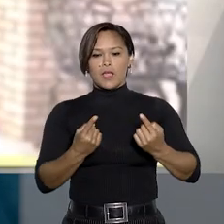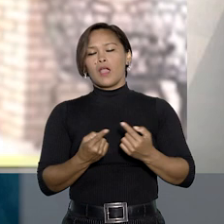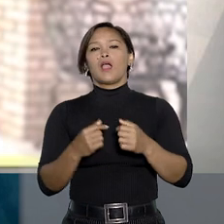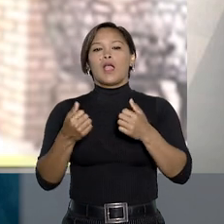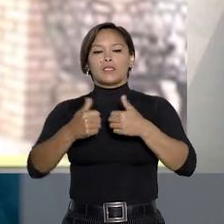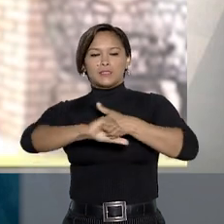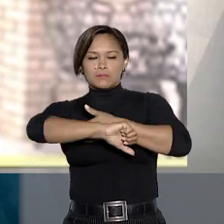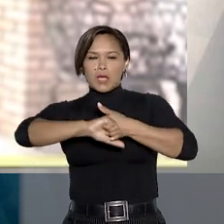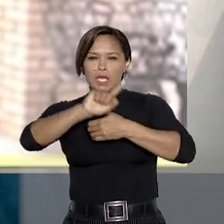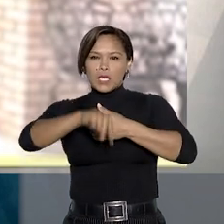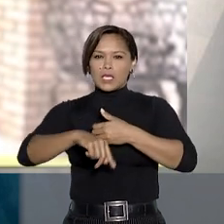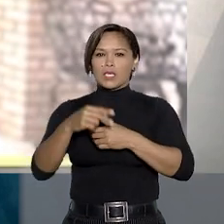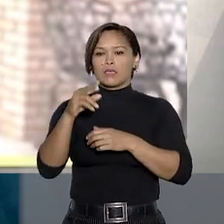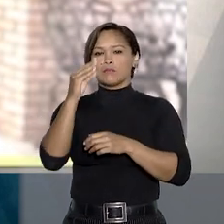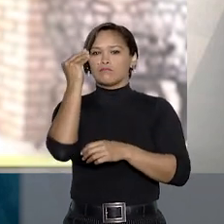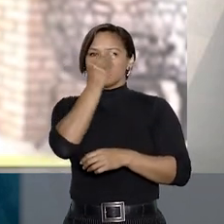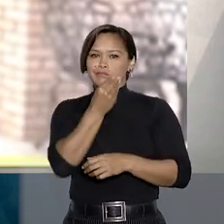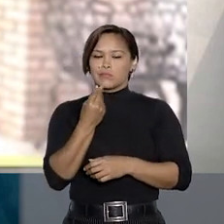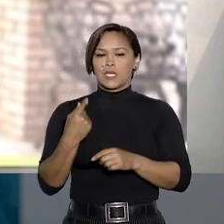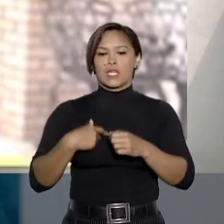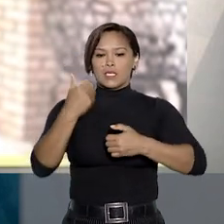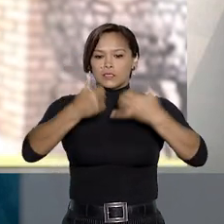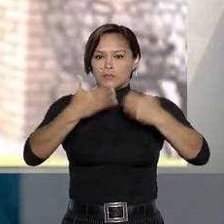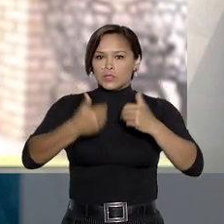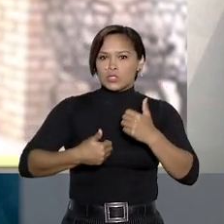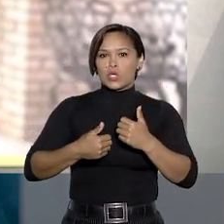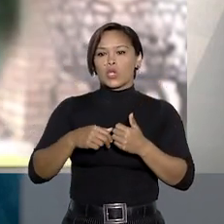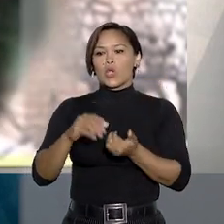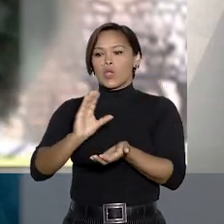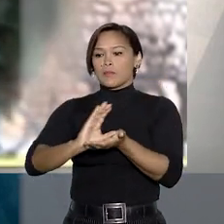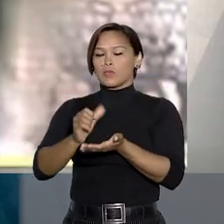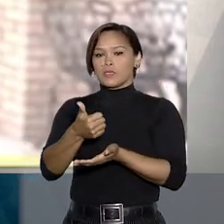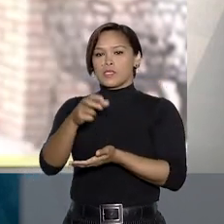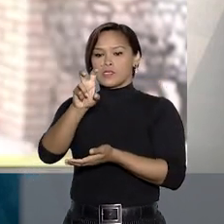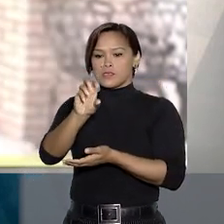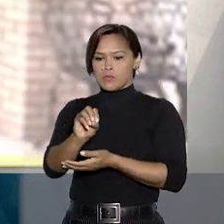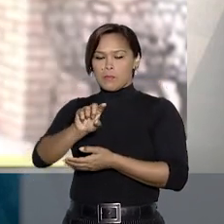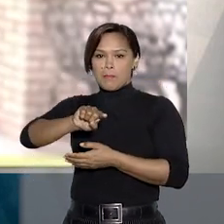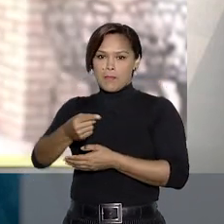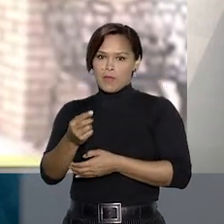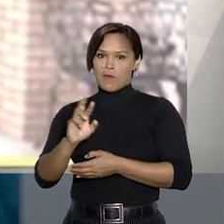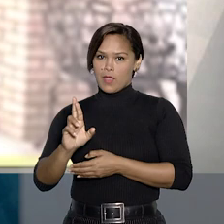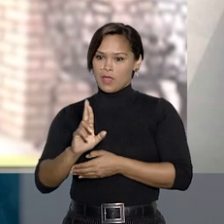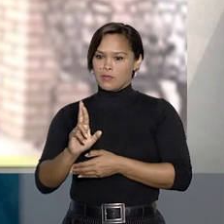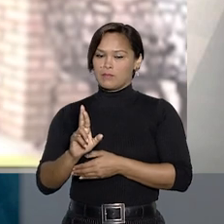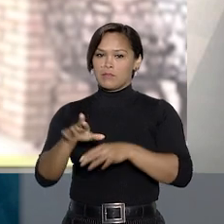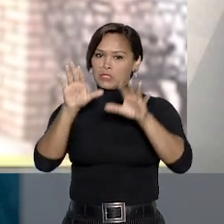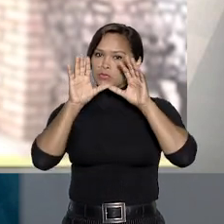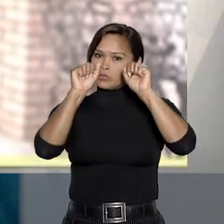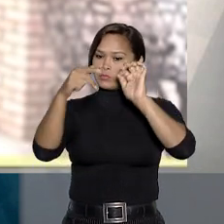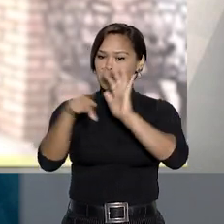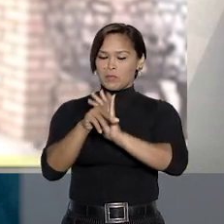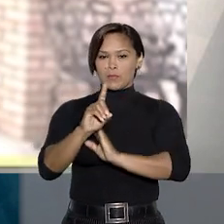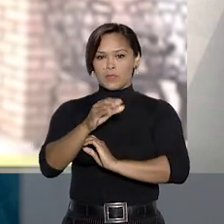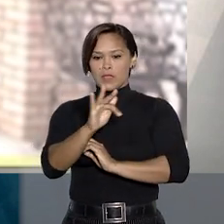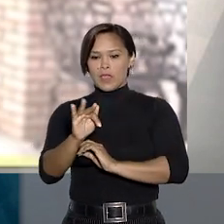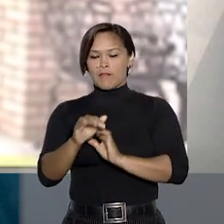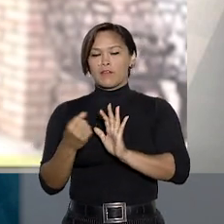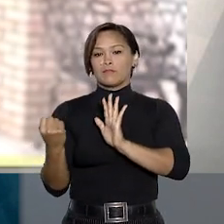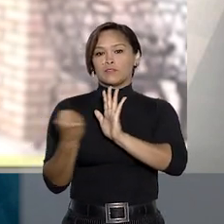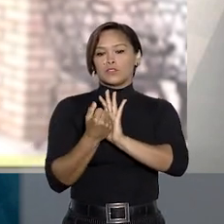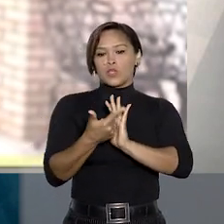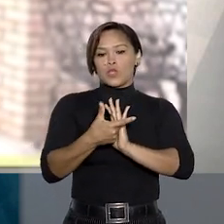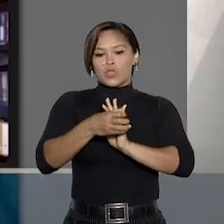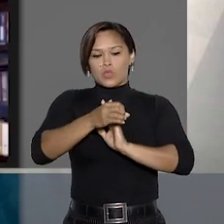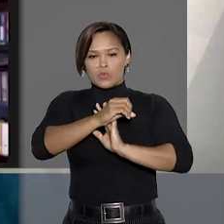aos danos estéticos, a ministra ressaltou que o passageiro pediu 150 mil reais, mas o tribunal local fixou essa verba